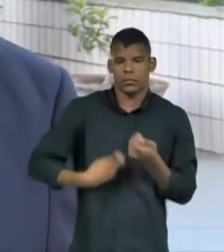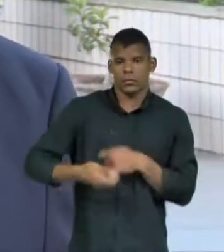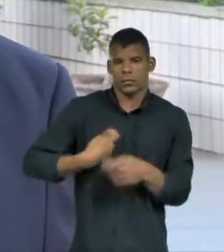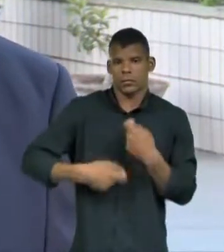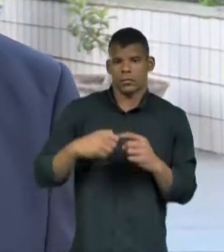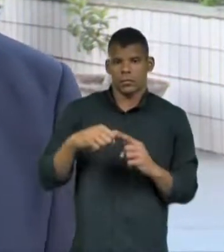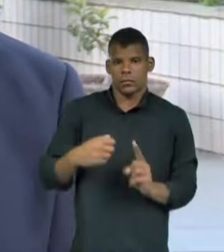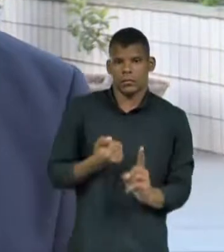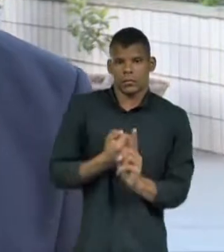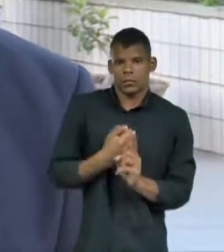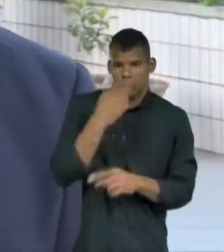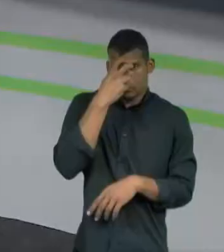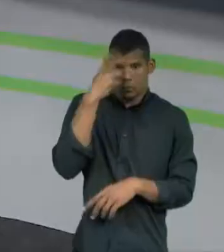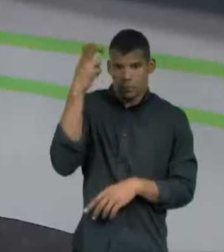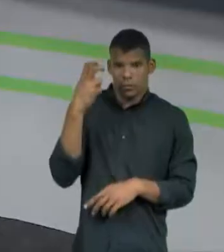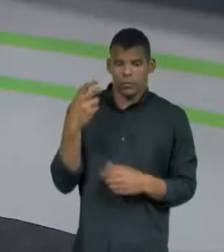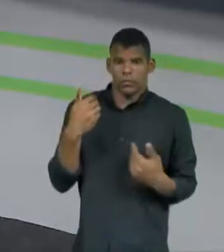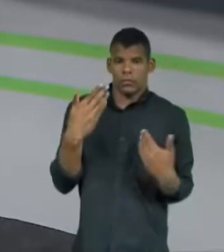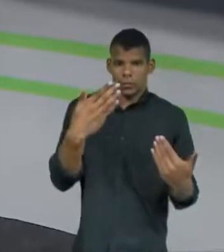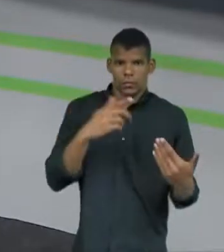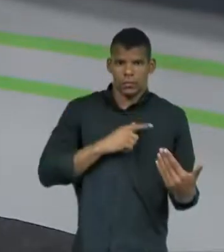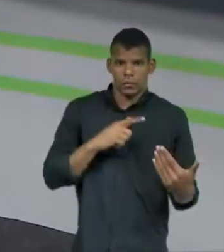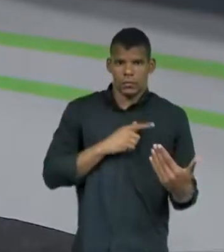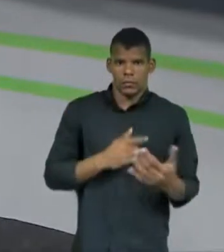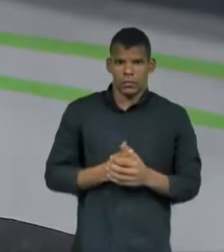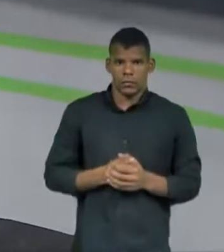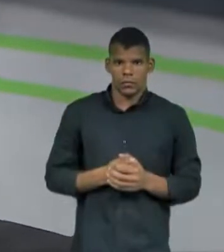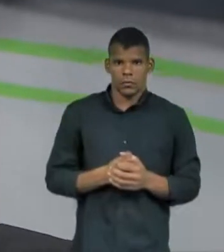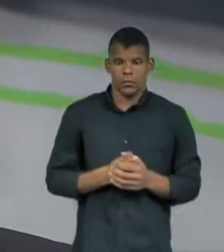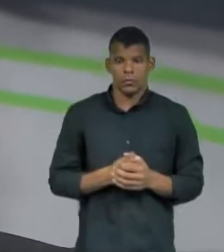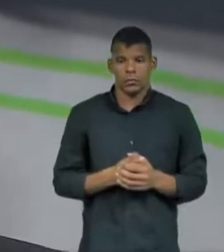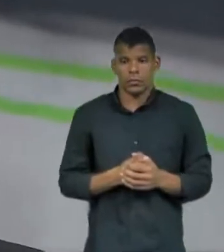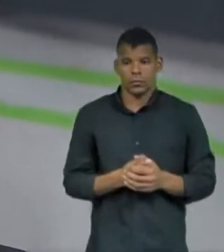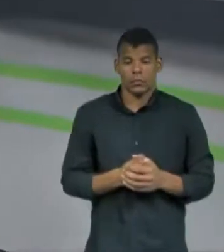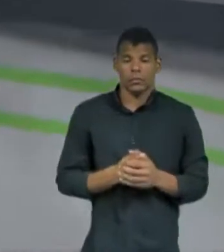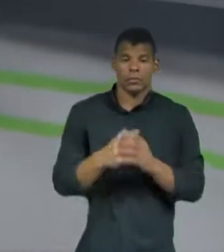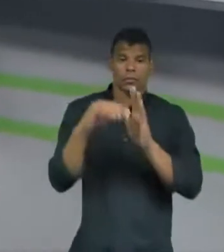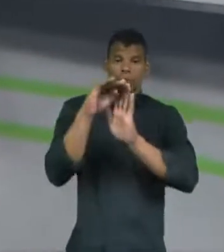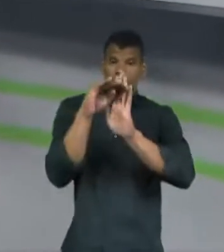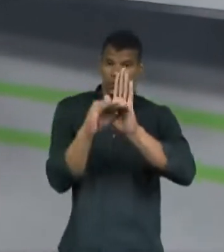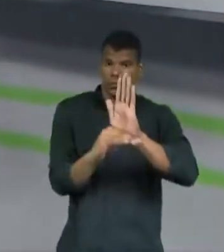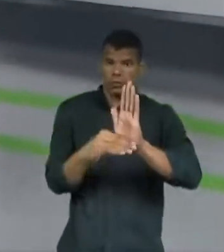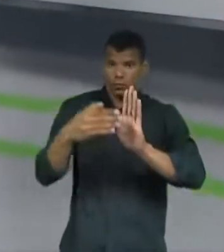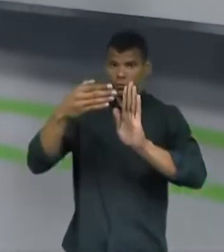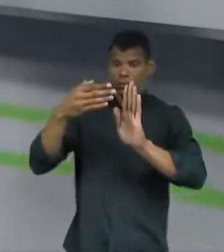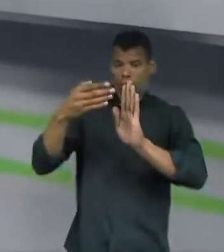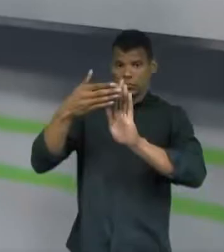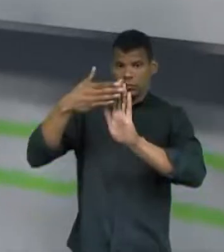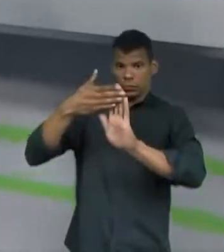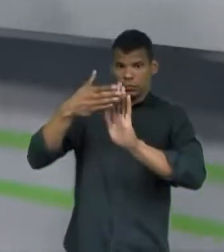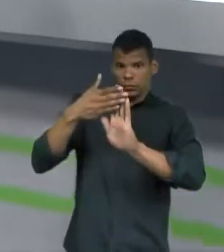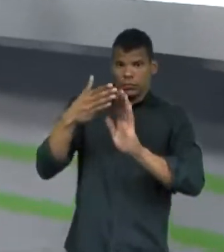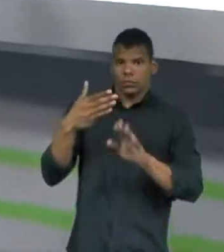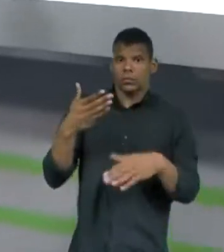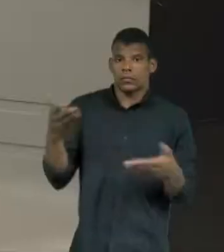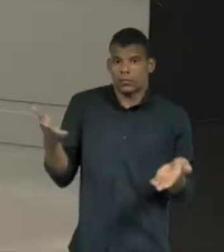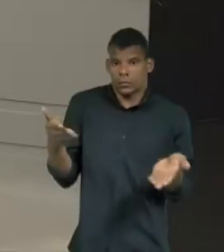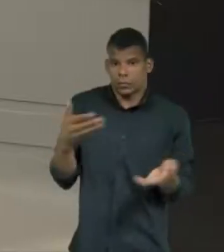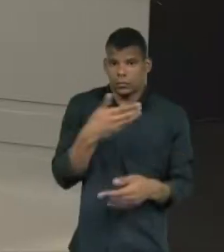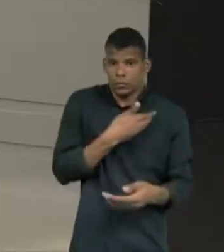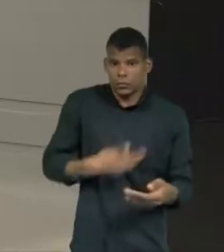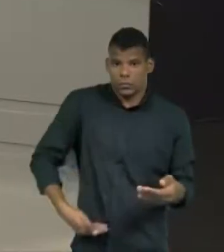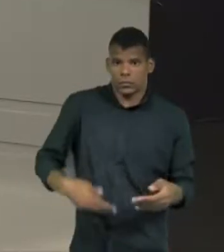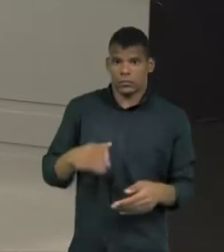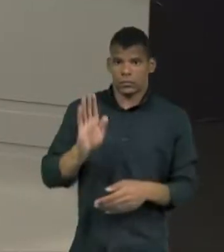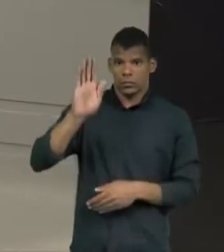e culturais que estão postos. Confira agora a programação dos candidatos ao governo do Ceará para esta segunda-feira.